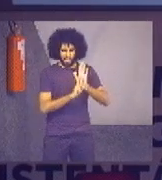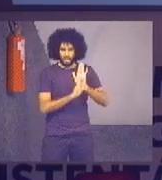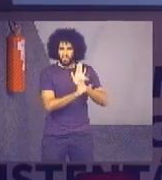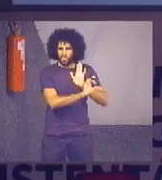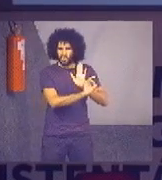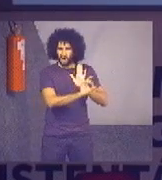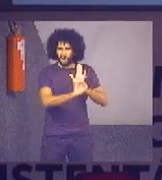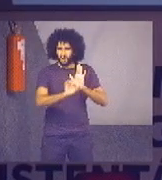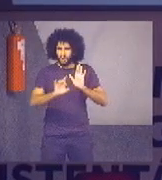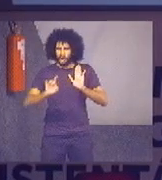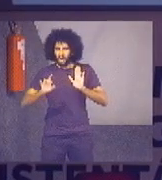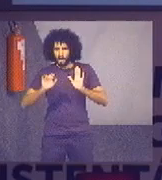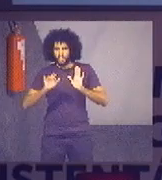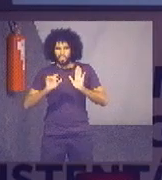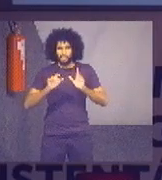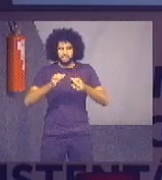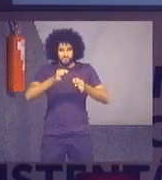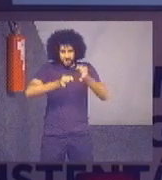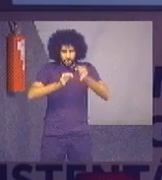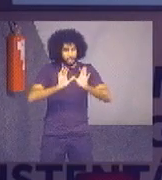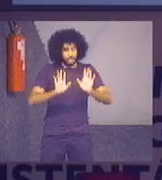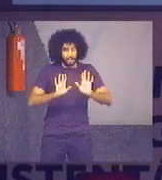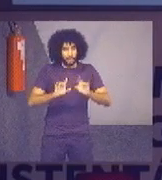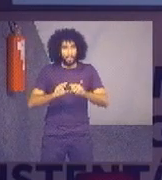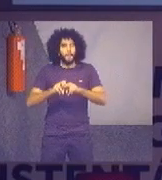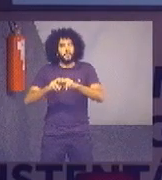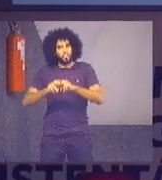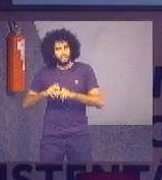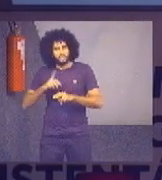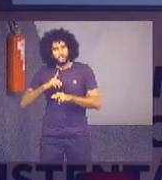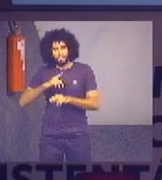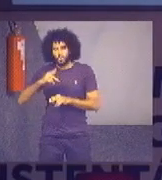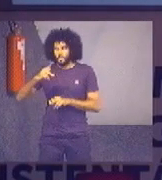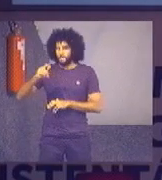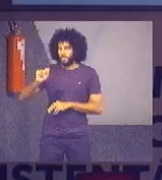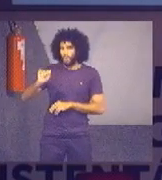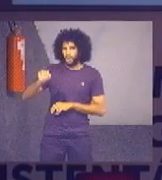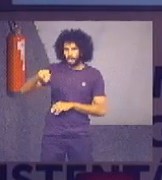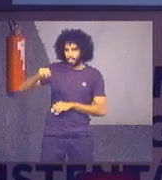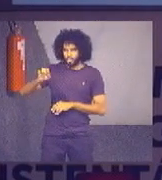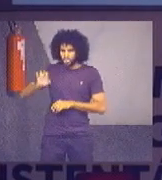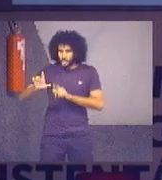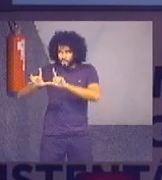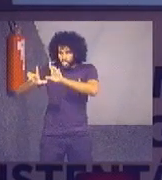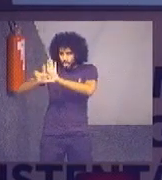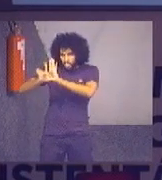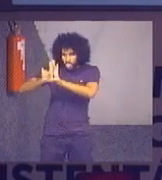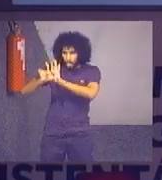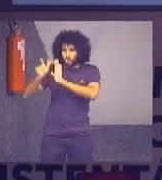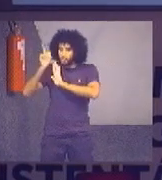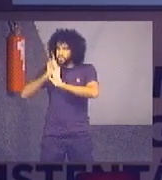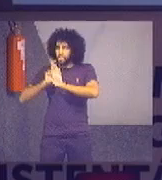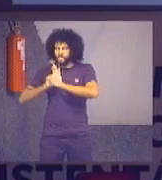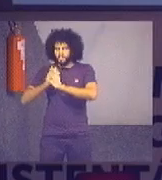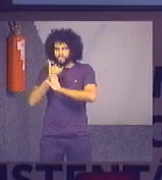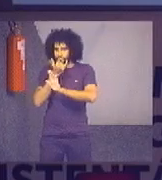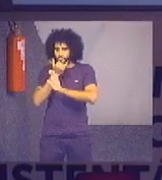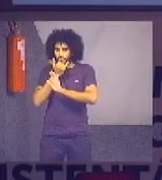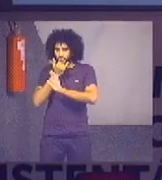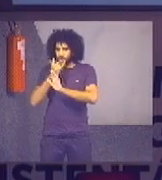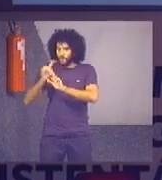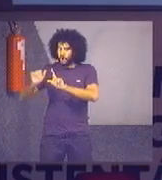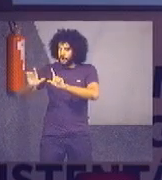todos os dados por tribunal. Mas, para isso que existe o painel. No painel, você consegue consultar o seu dado e dos tribunais que você